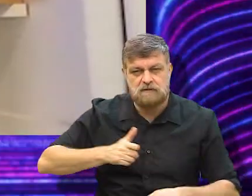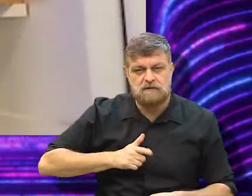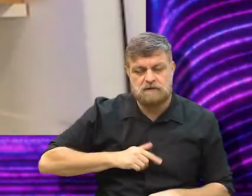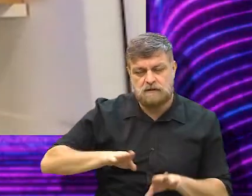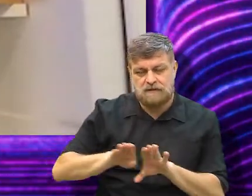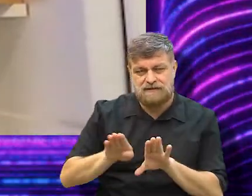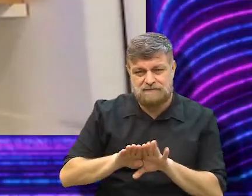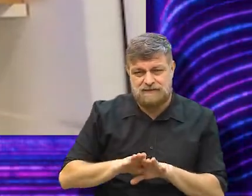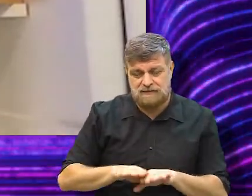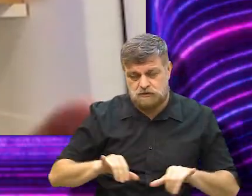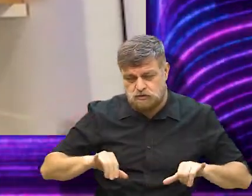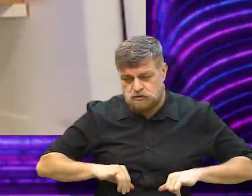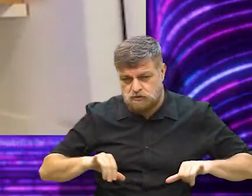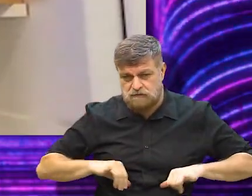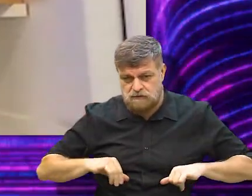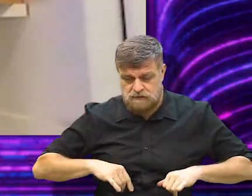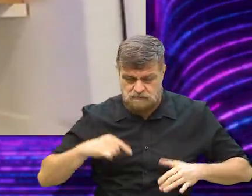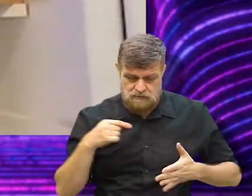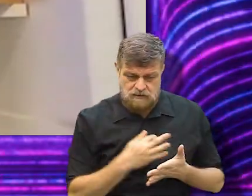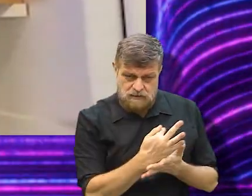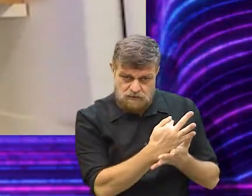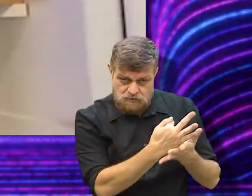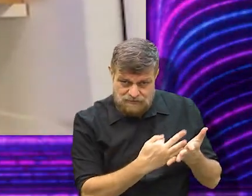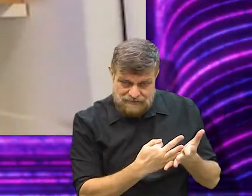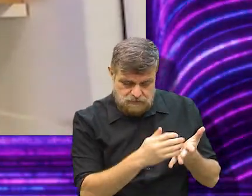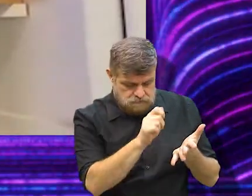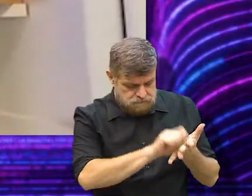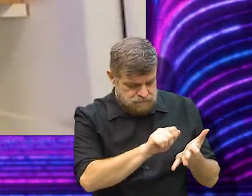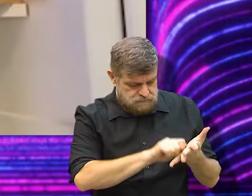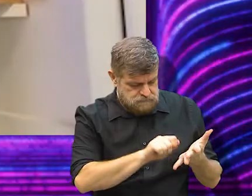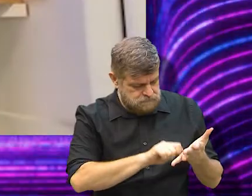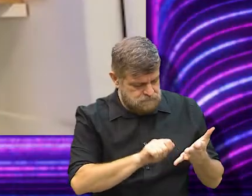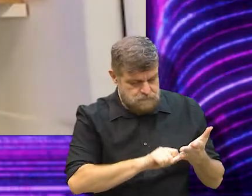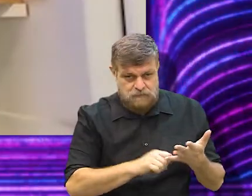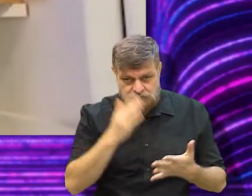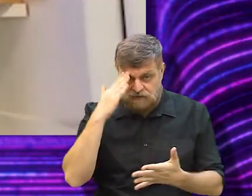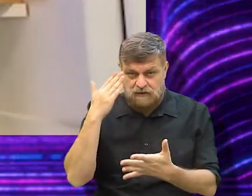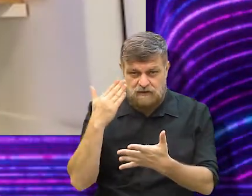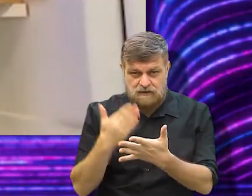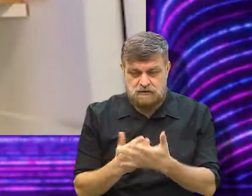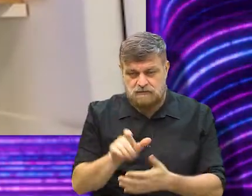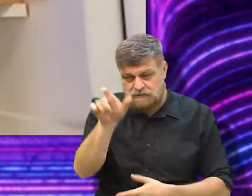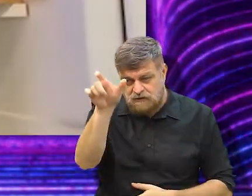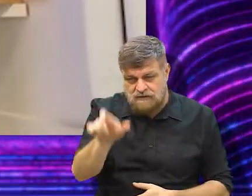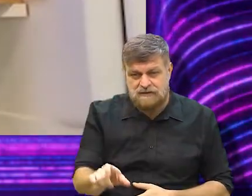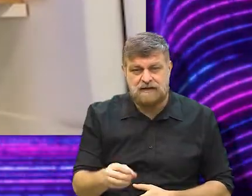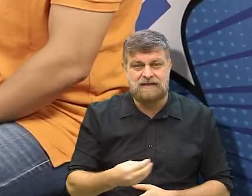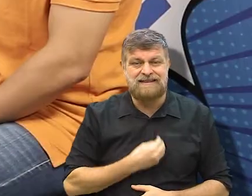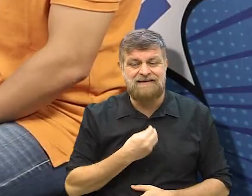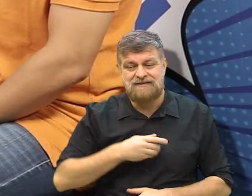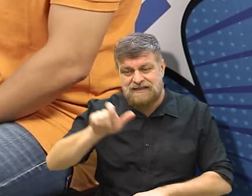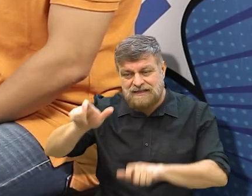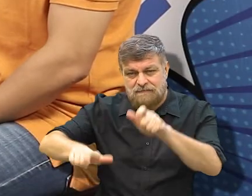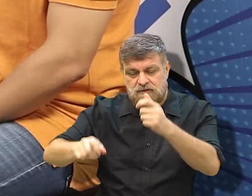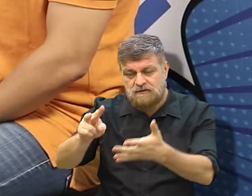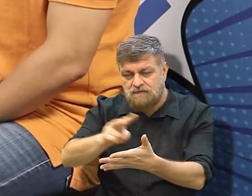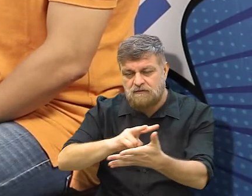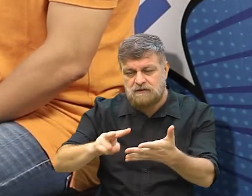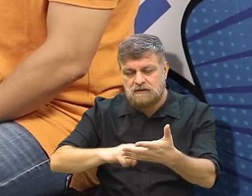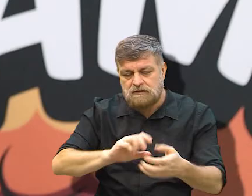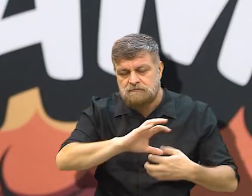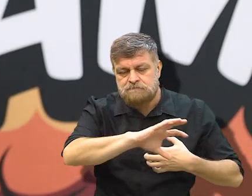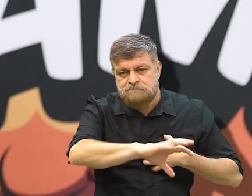drama que se constitui no romance e que, com certeza, se constitui também na vida do leitor. Então,